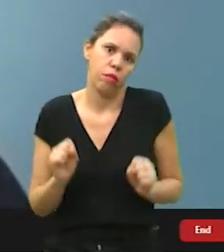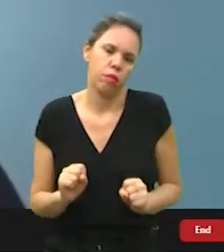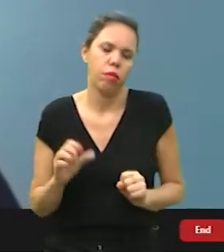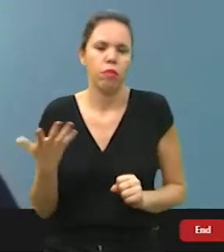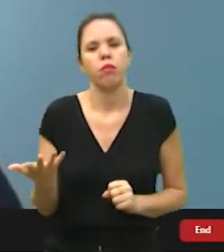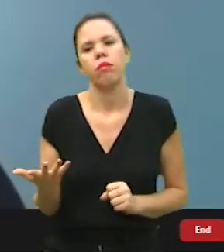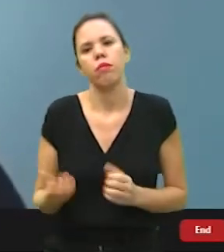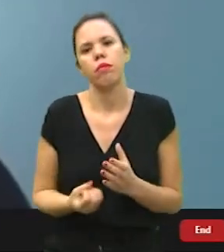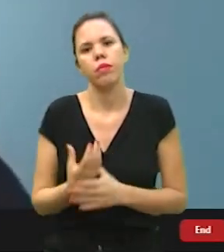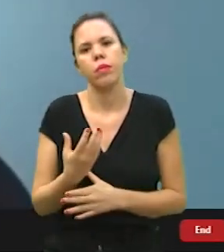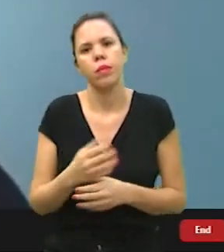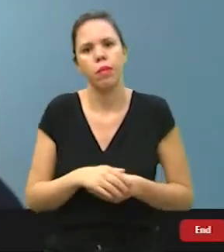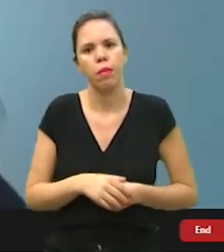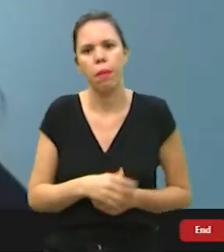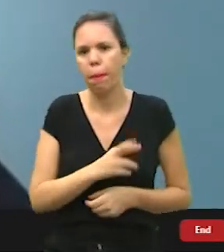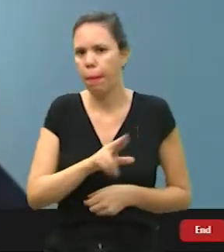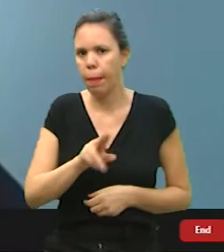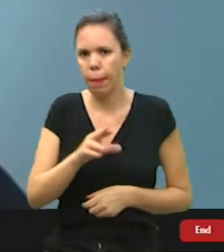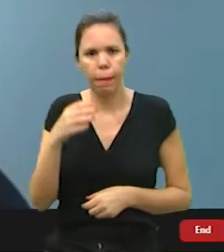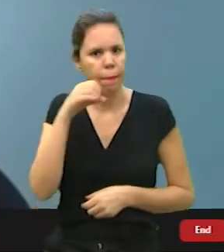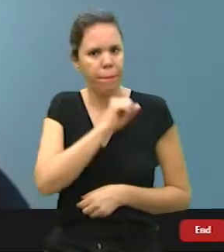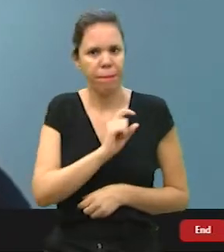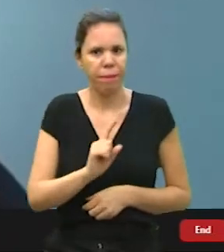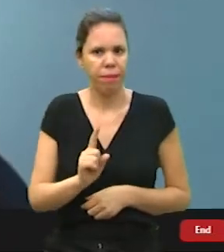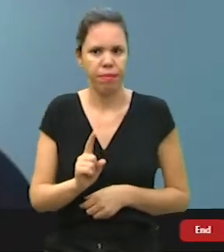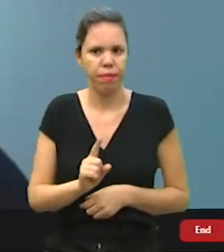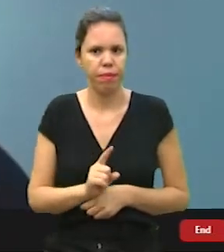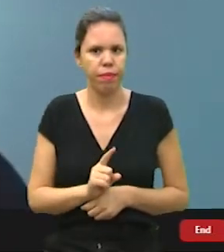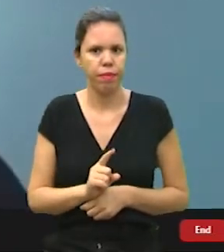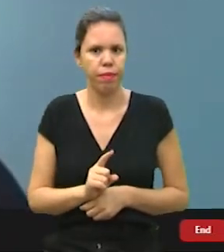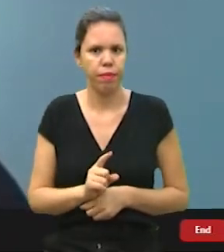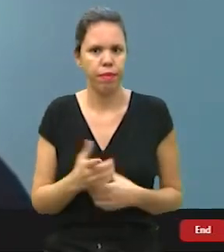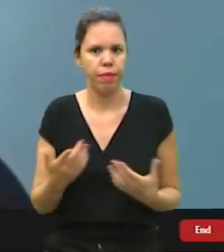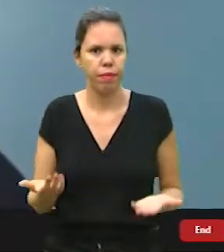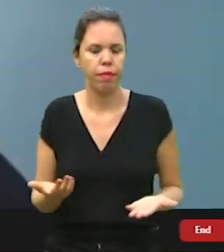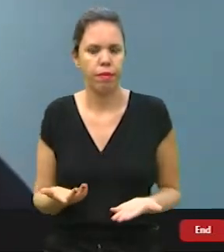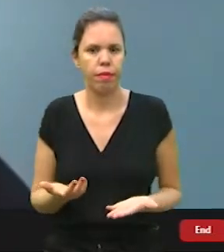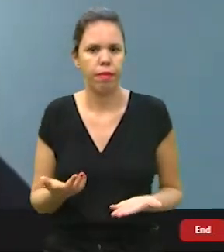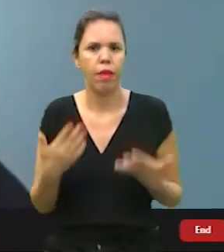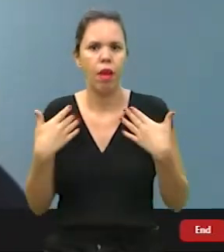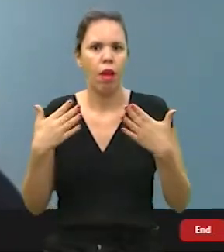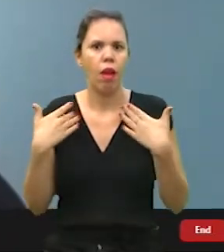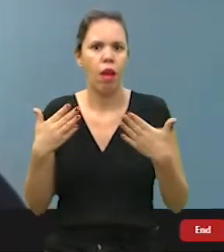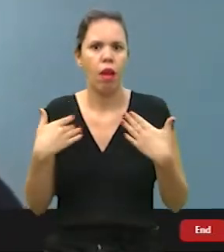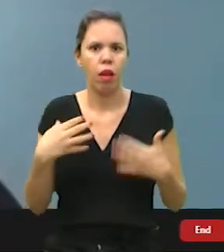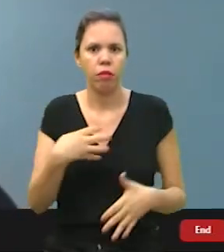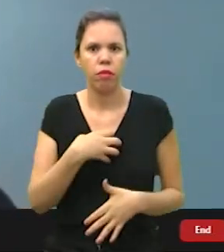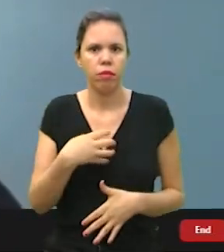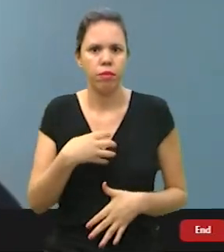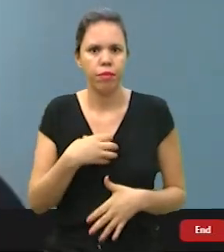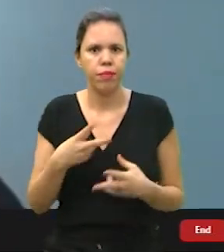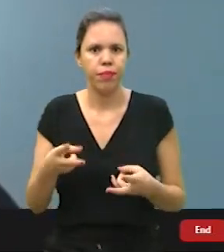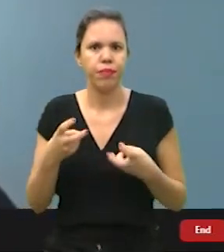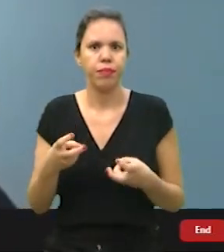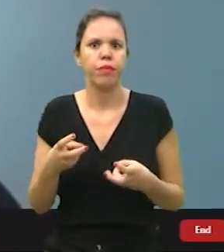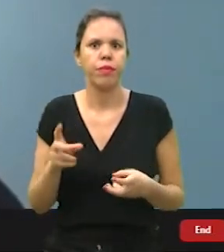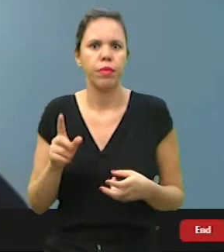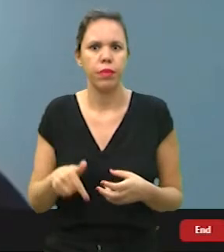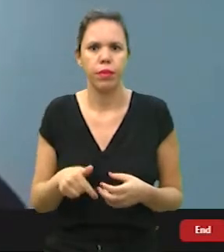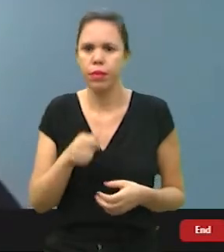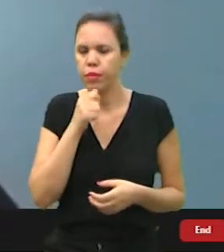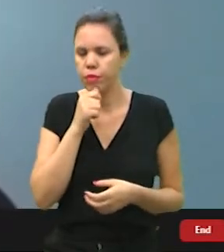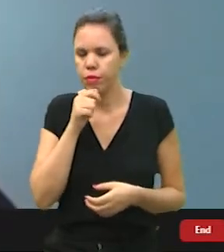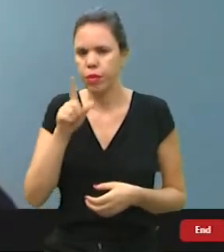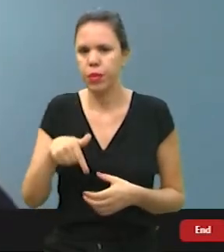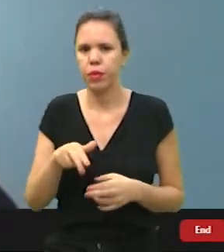anos para acontecer. Então, não é imediato. Então, esse calor que a gente ainda está sentindo,